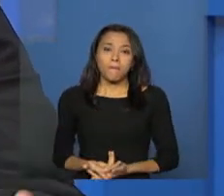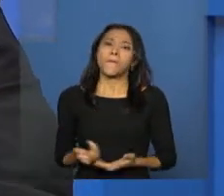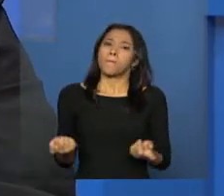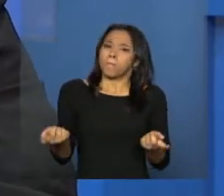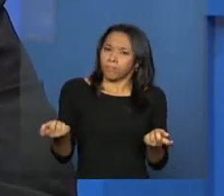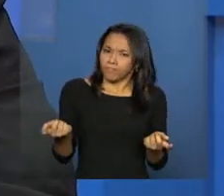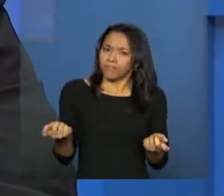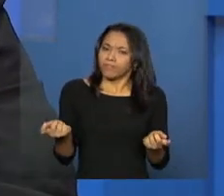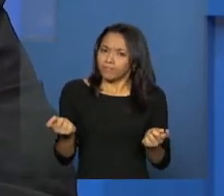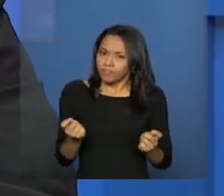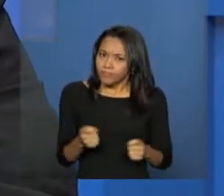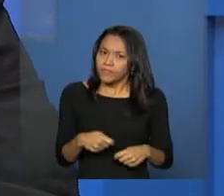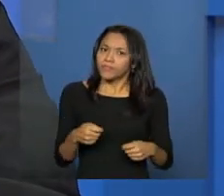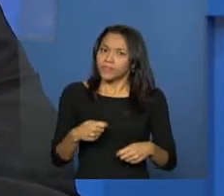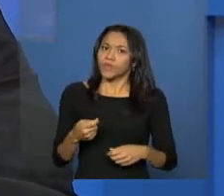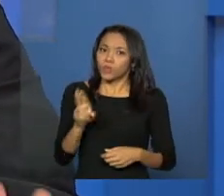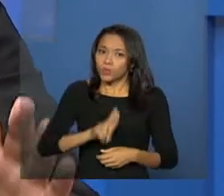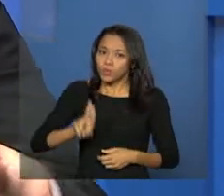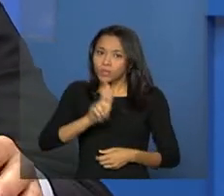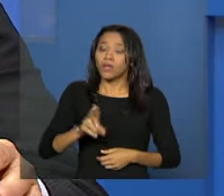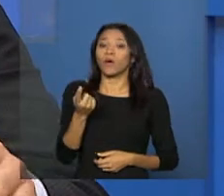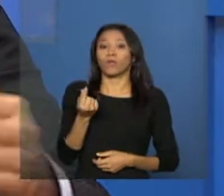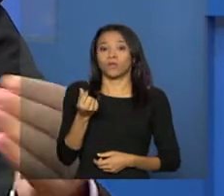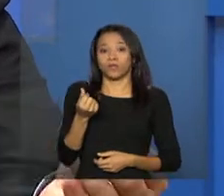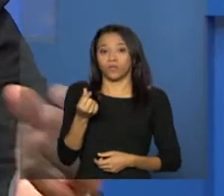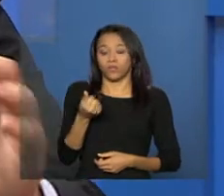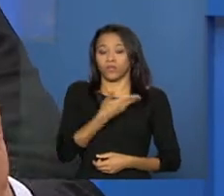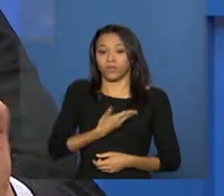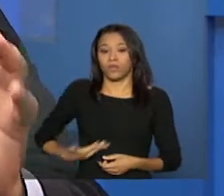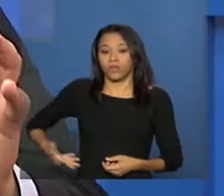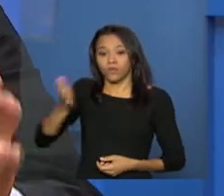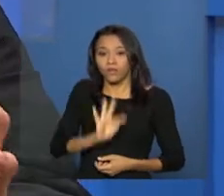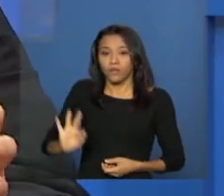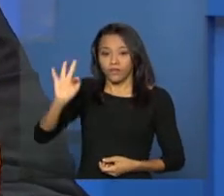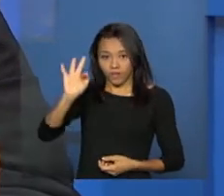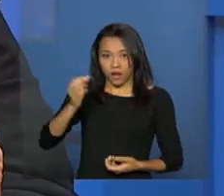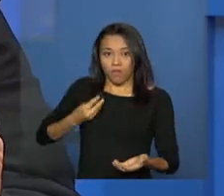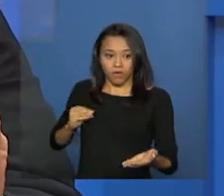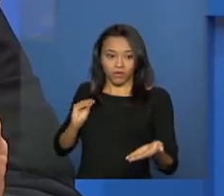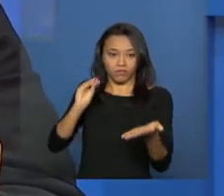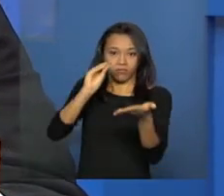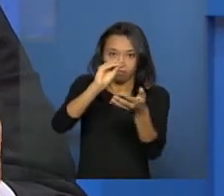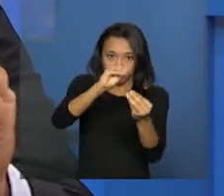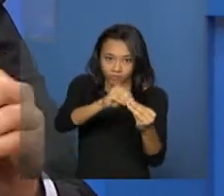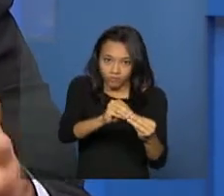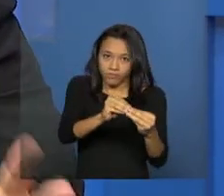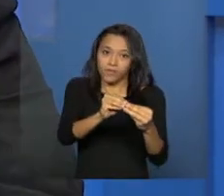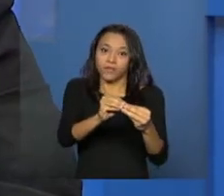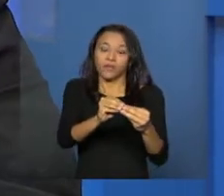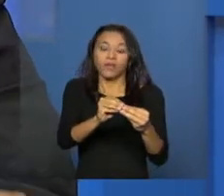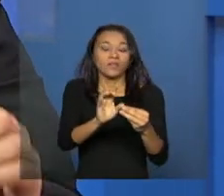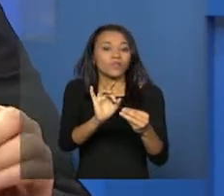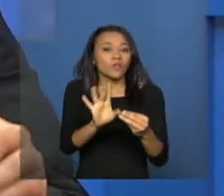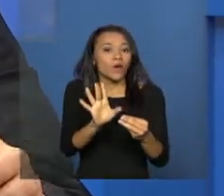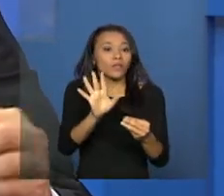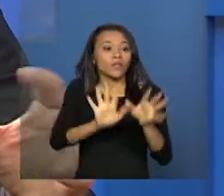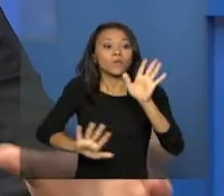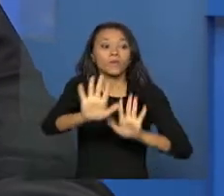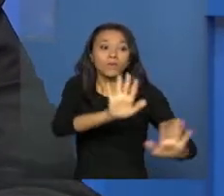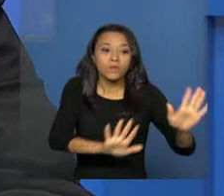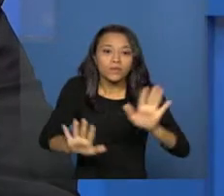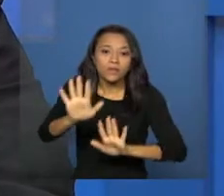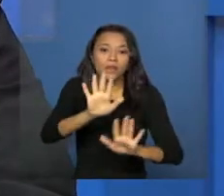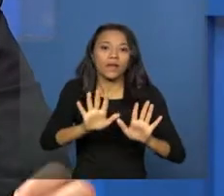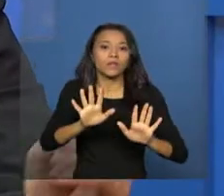remunerado com o recurso da União. A única coisa que eles têm que realmente ter o devido cuidado é ver essa questão da